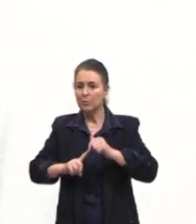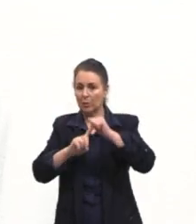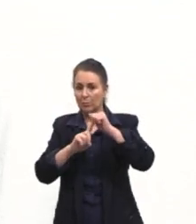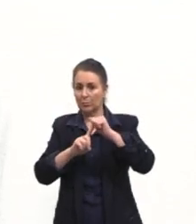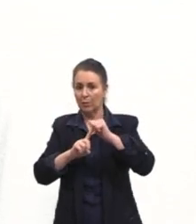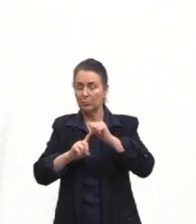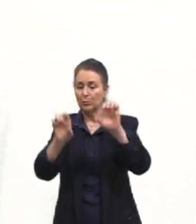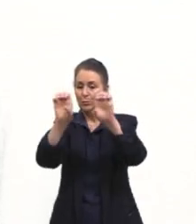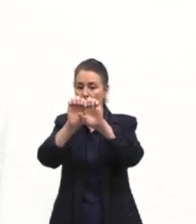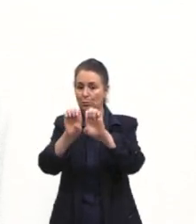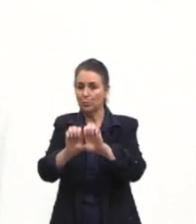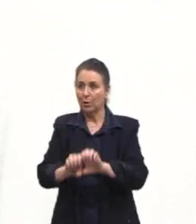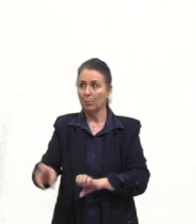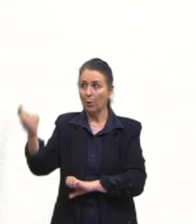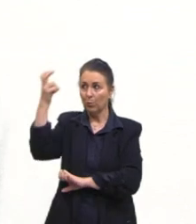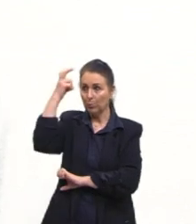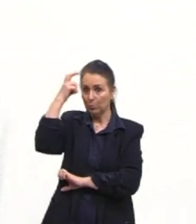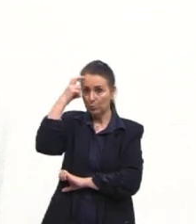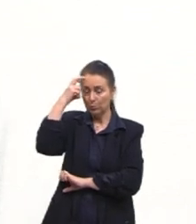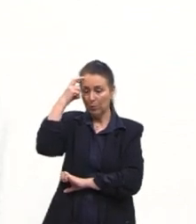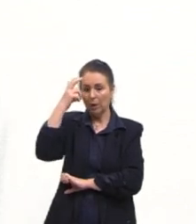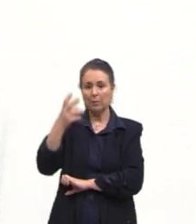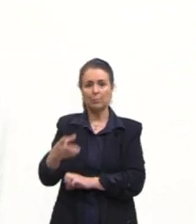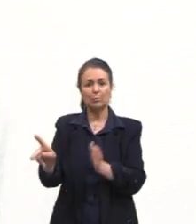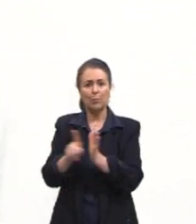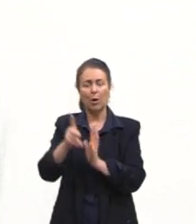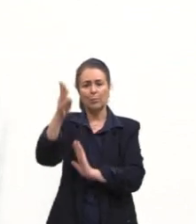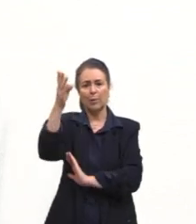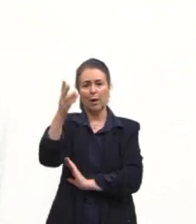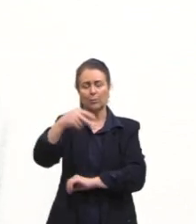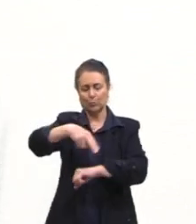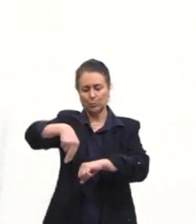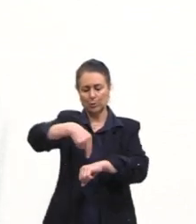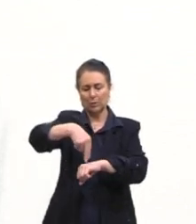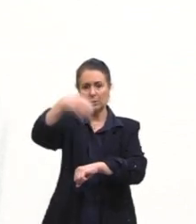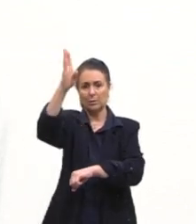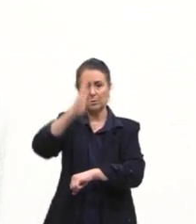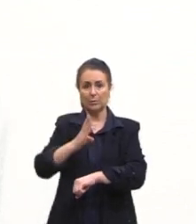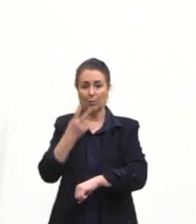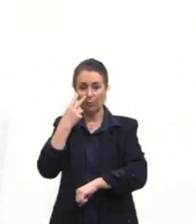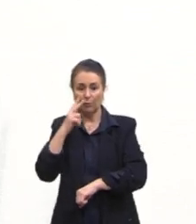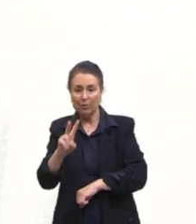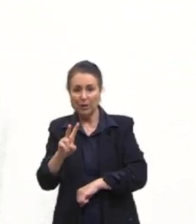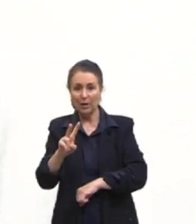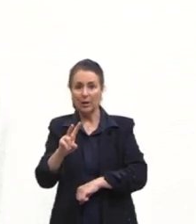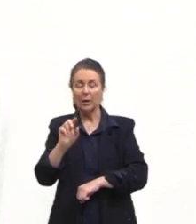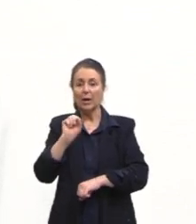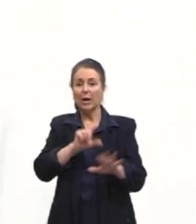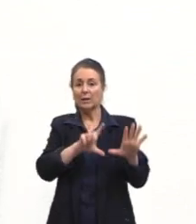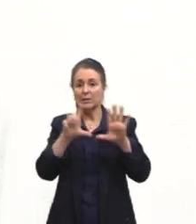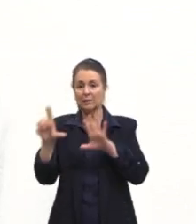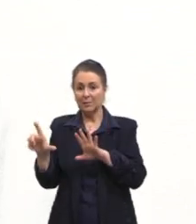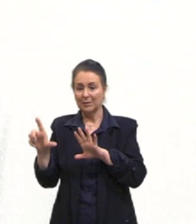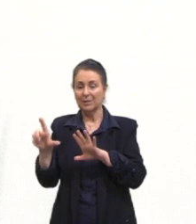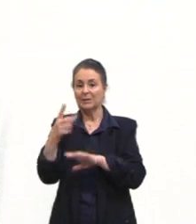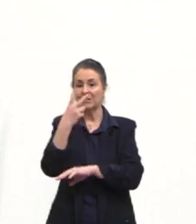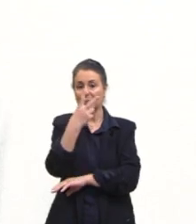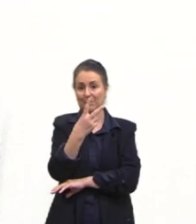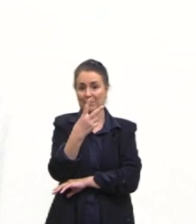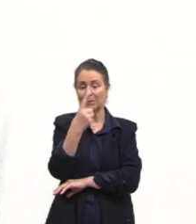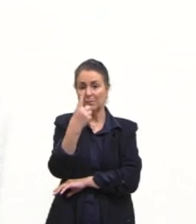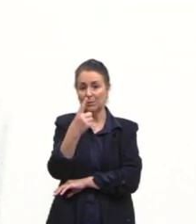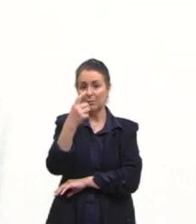caráter nacional. É interessante enxergar esses desdobramentos da Semana de 22.